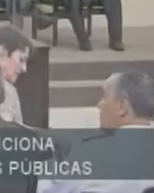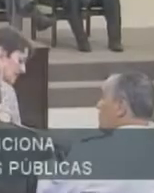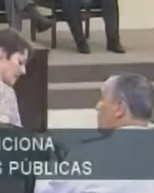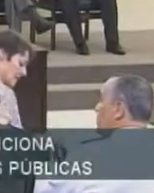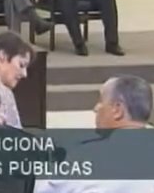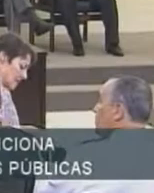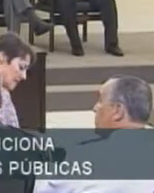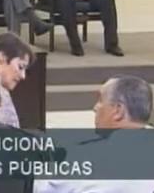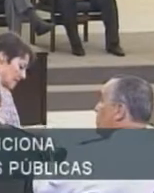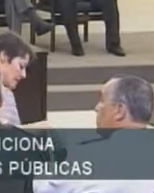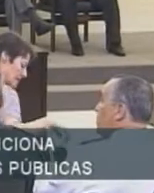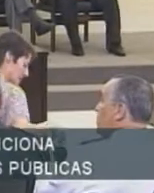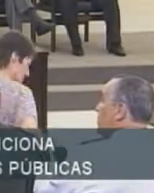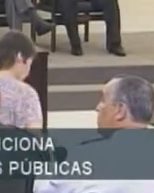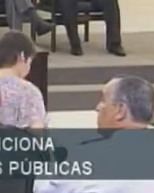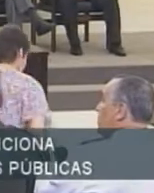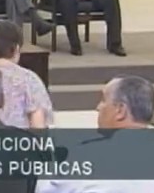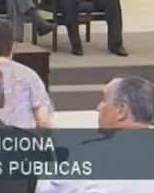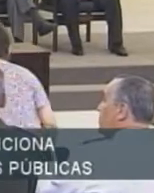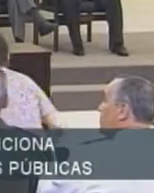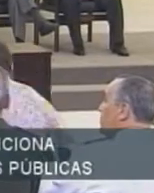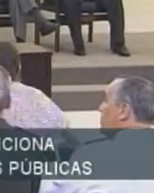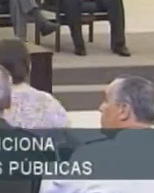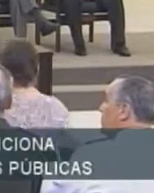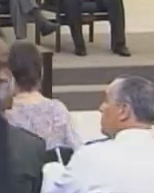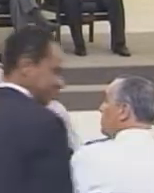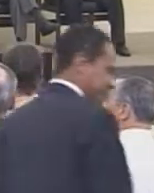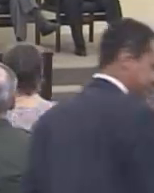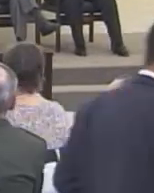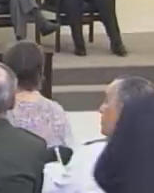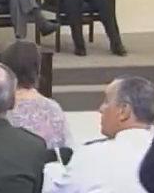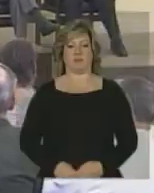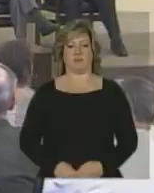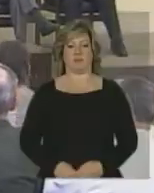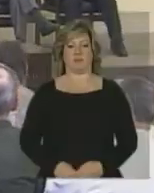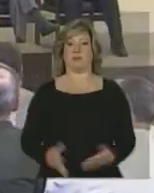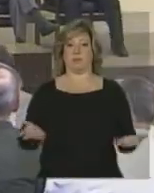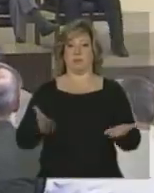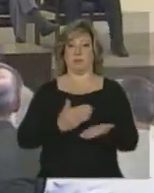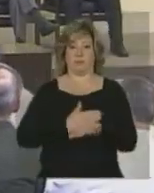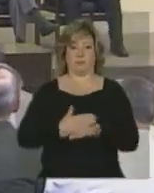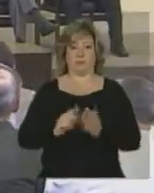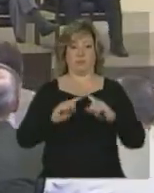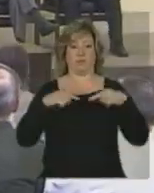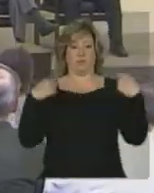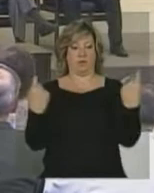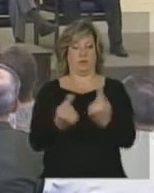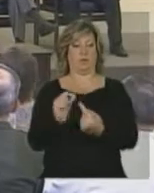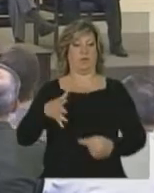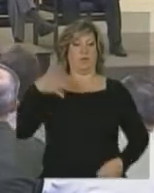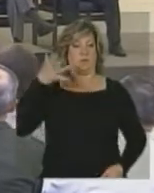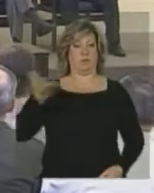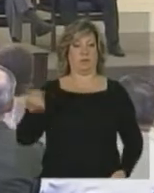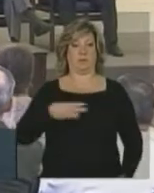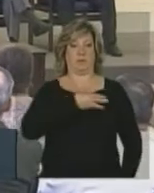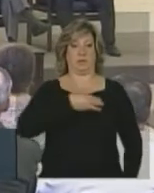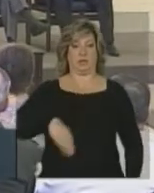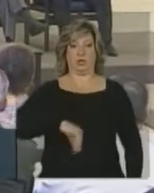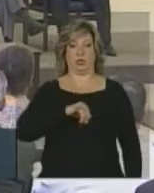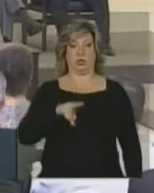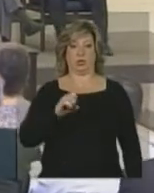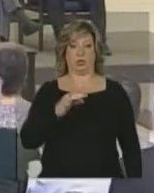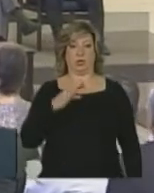Veja como foi. Dando início à cerimônia, fará uso da palavra o ministro da Justiça, José